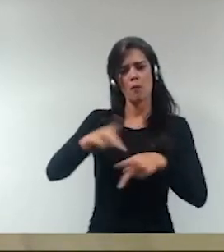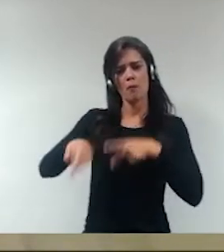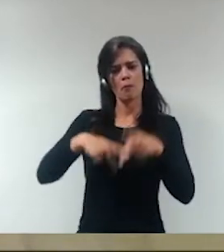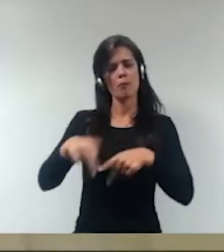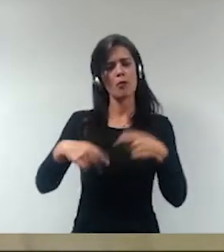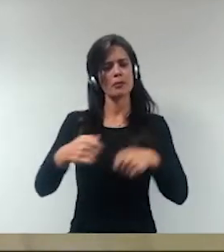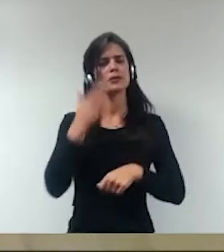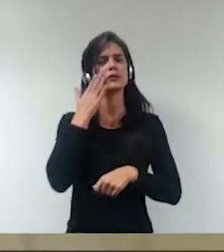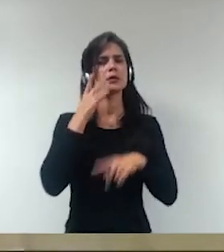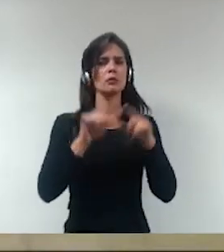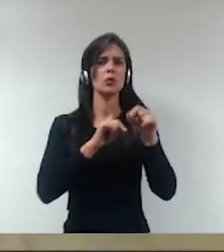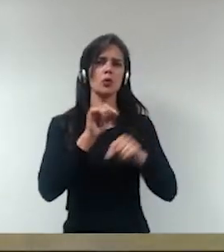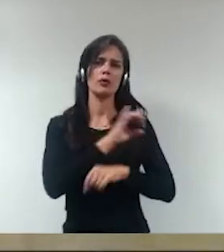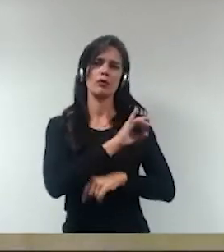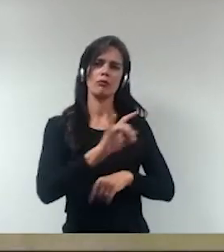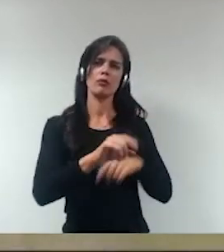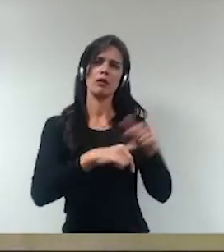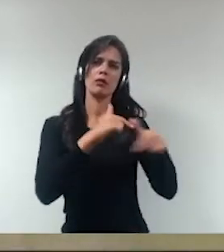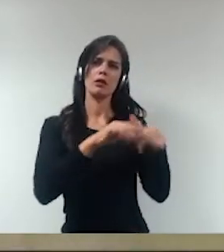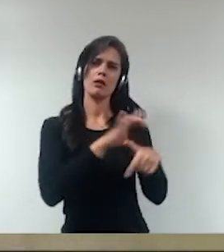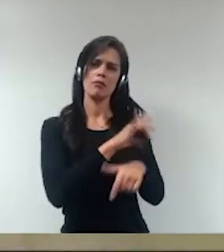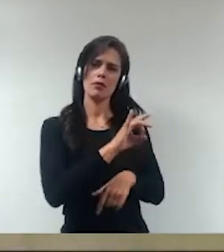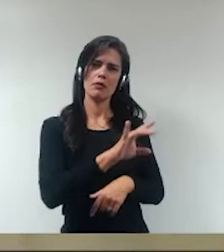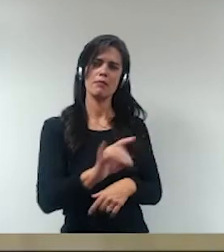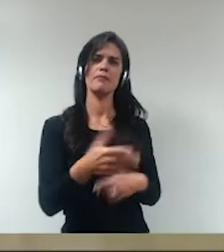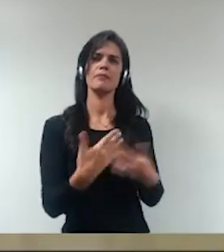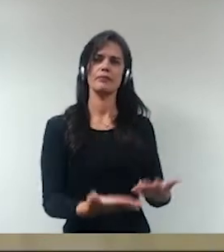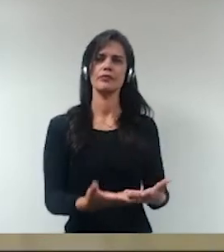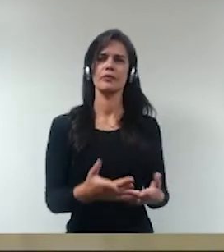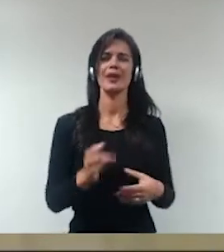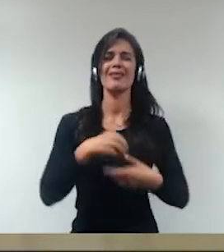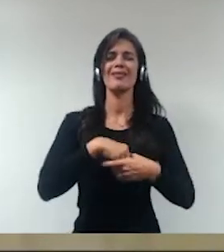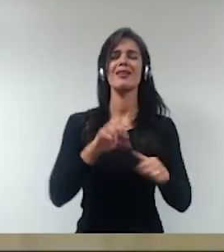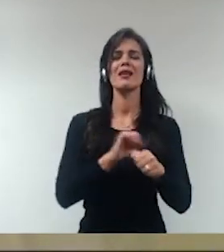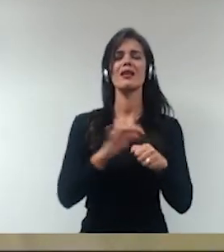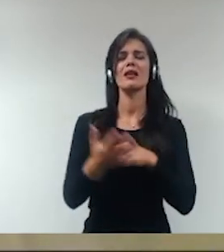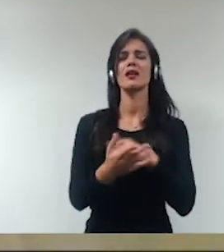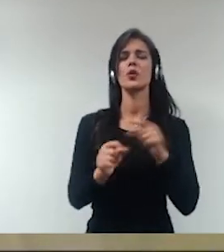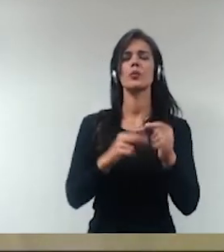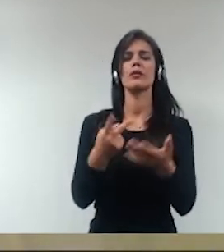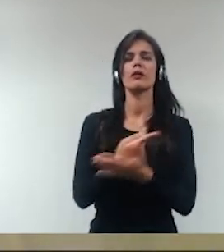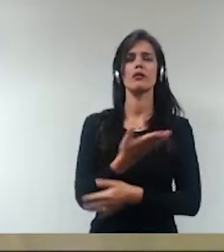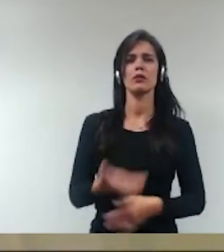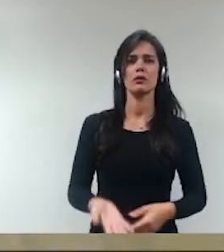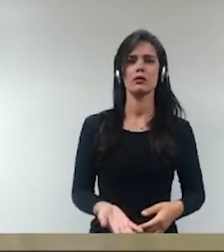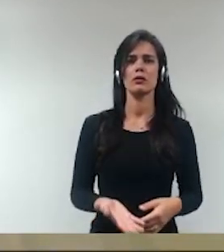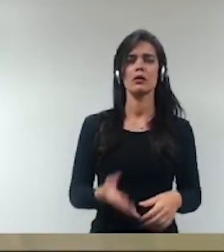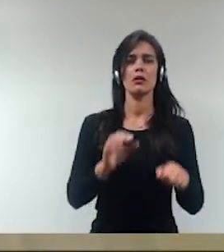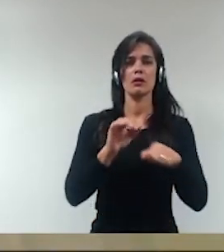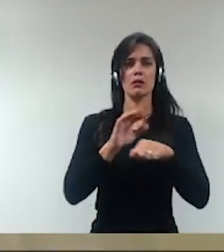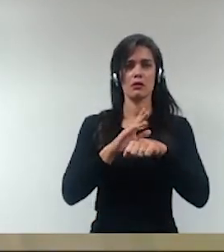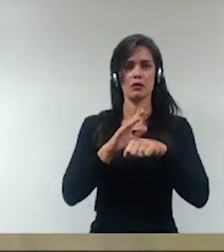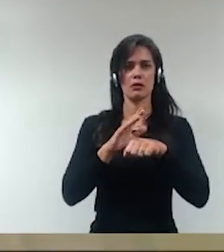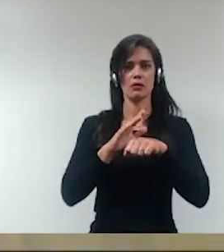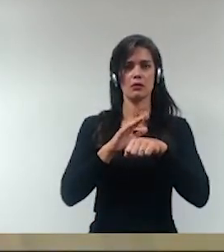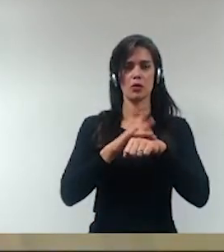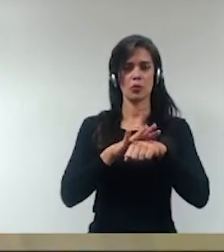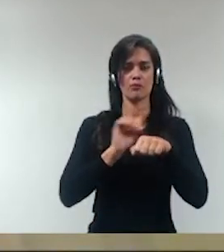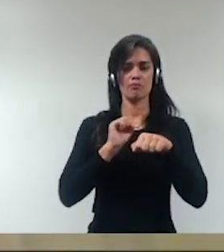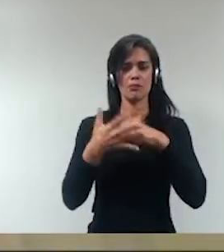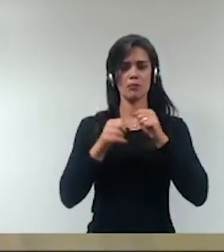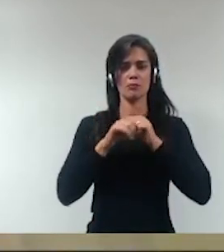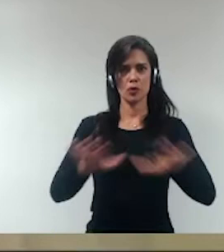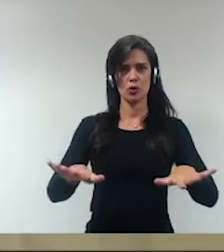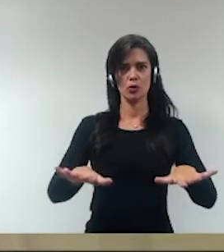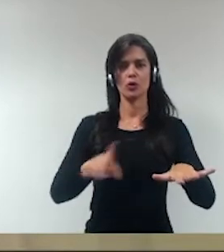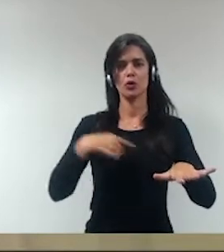como é que tudo isso está inserido dentro dessa questão da pandemia, né, a pandemia, todos nós